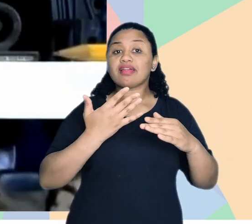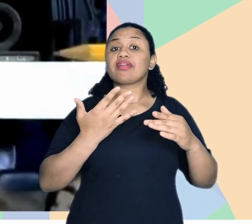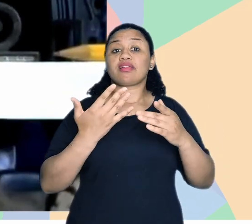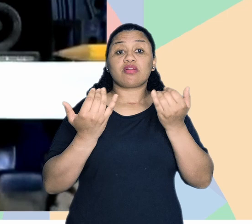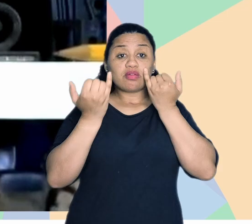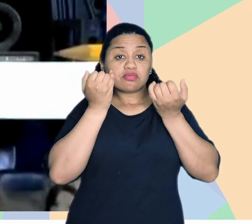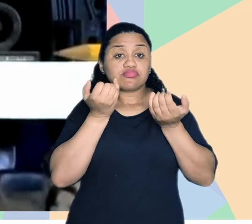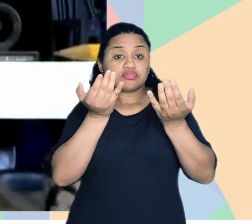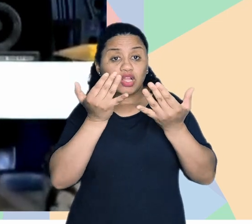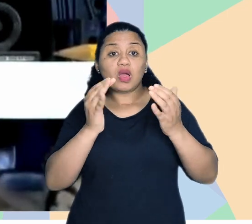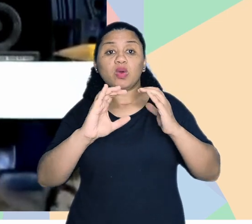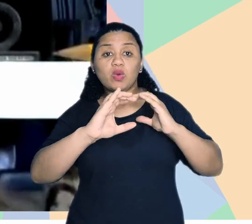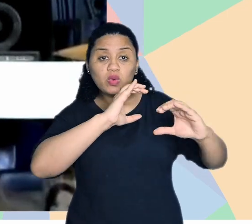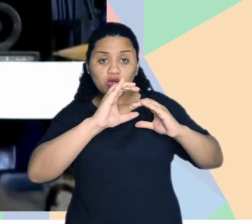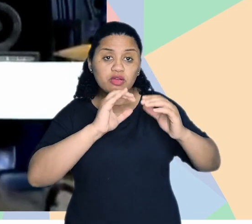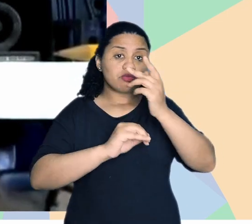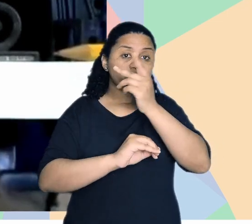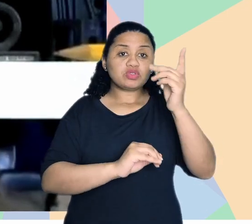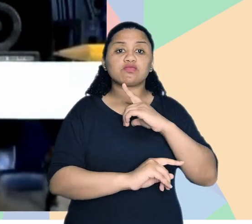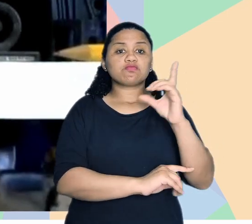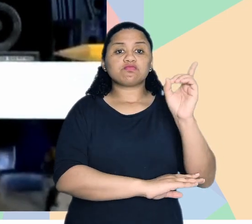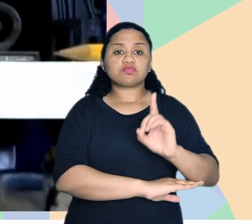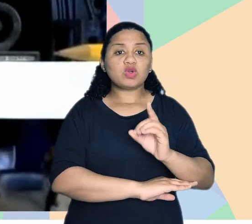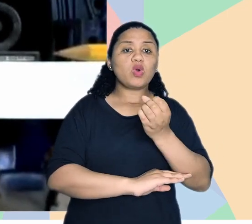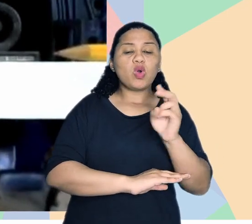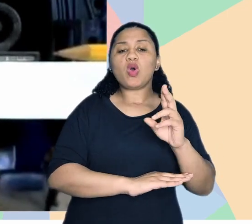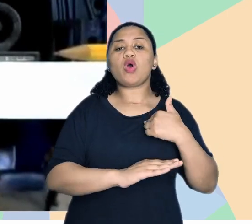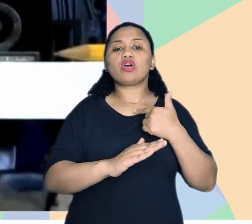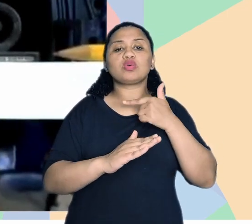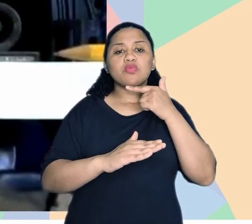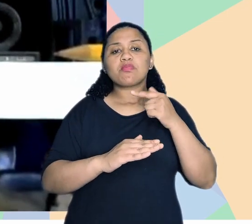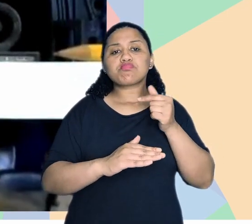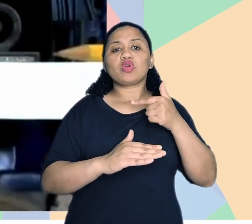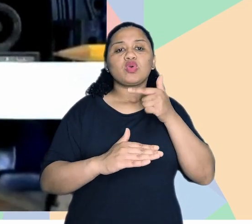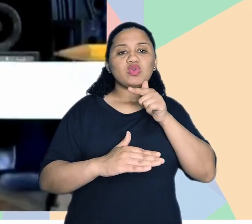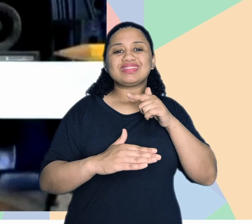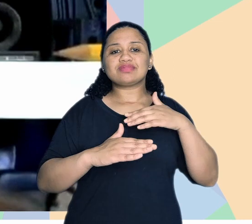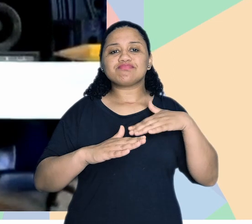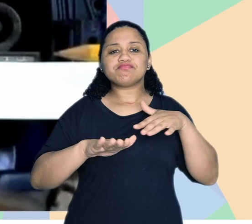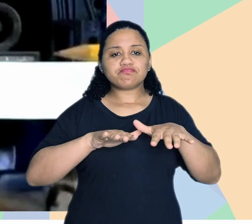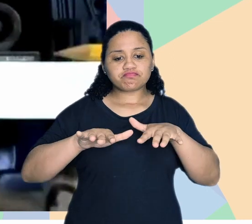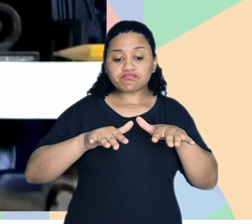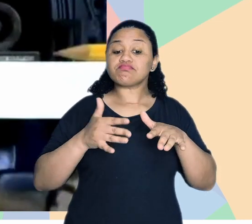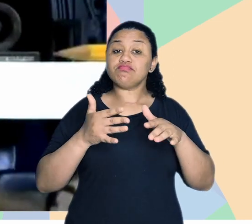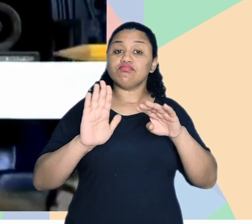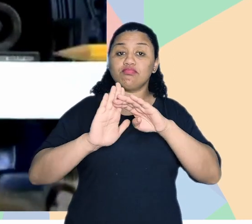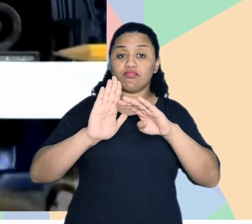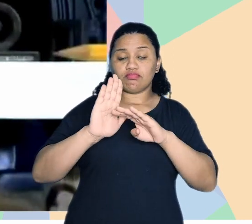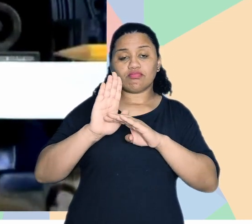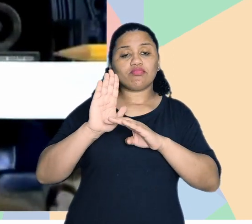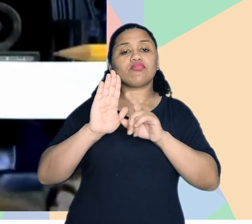e comunicação por pessoa com deficiência ou mobilidade reduzida. Então, a norma, ela dá essa definição,